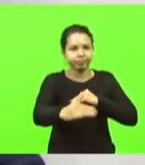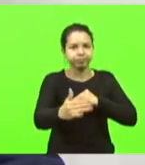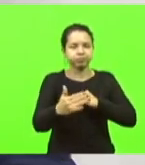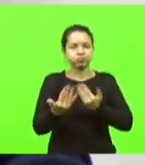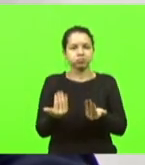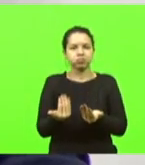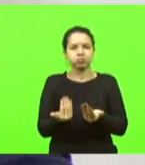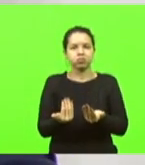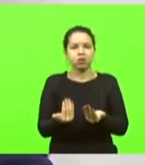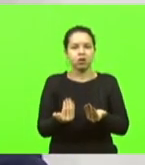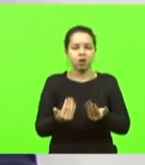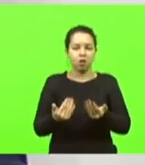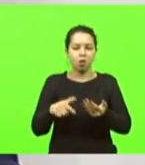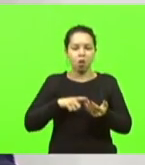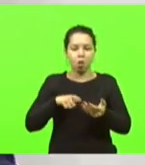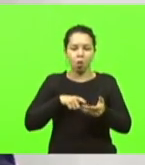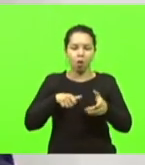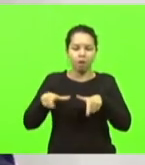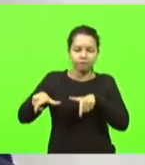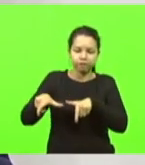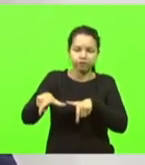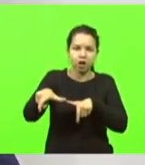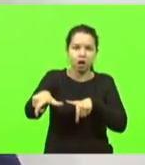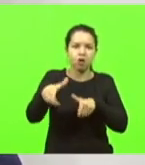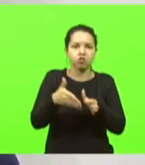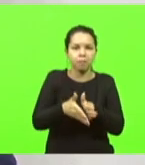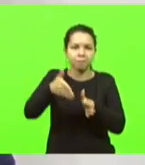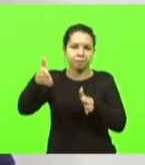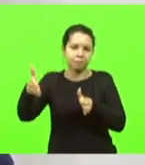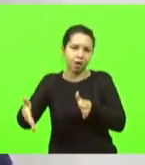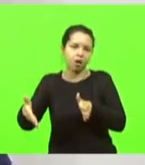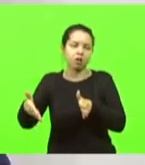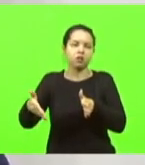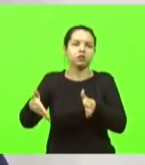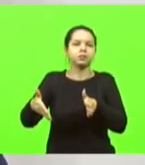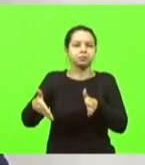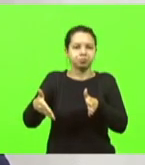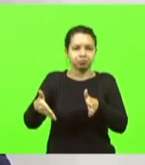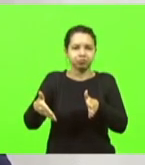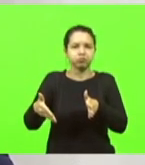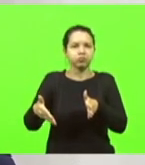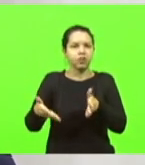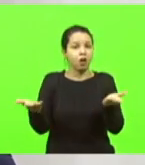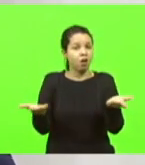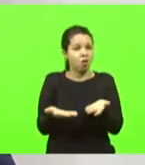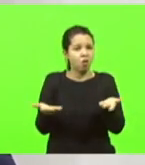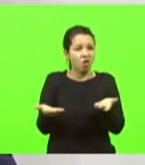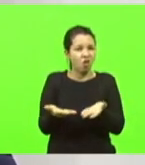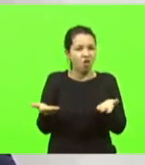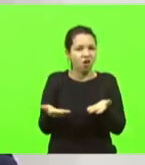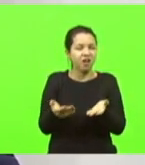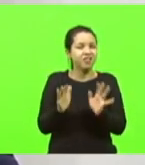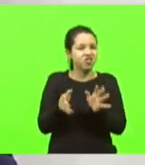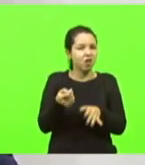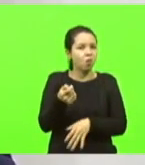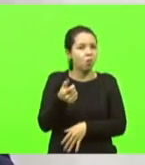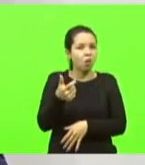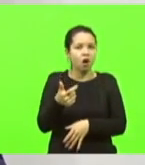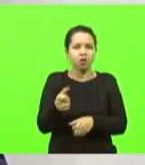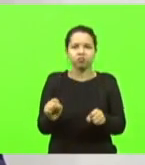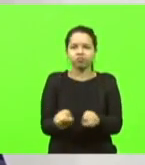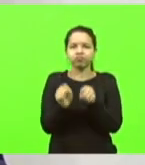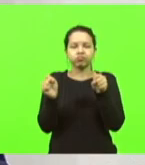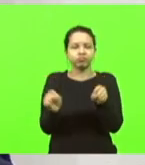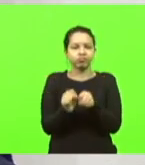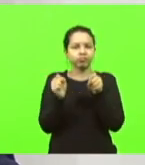faixas adicionais, ela está praticamente sendo destruída pelo